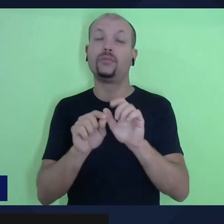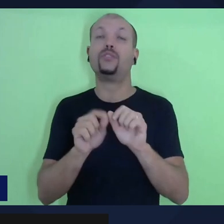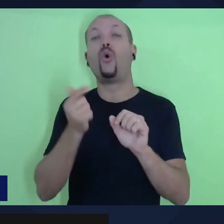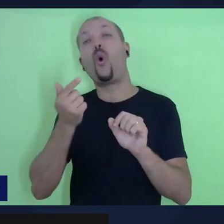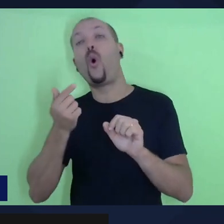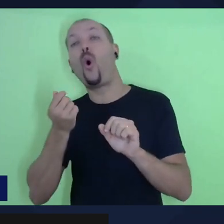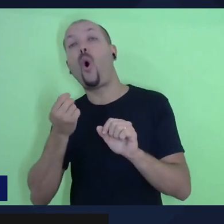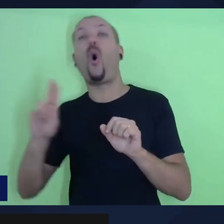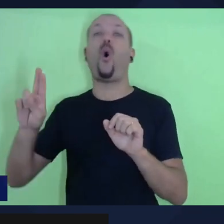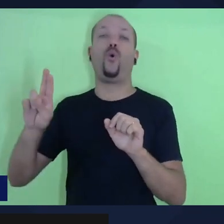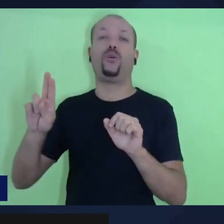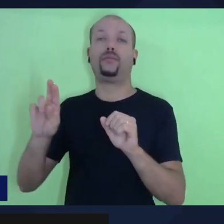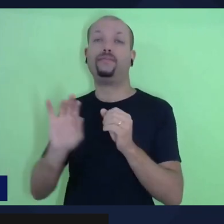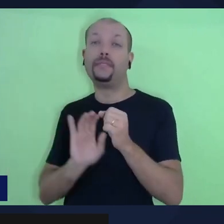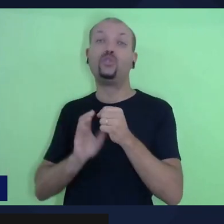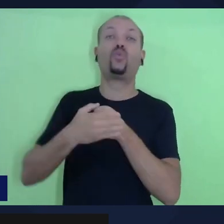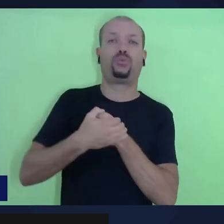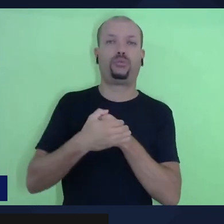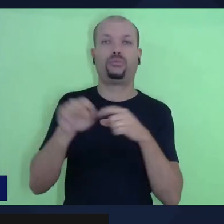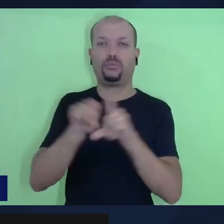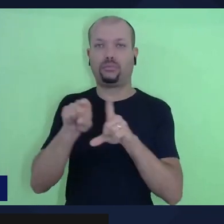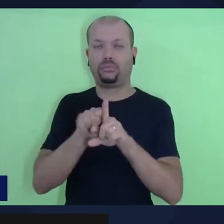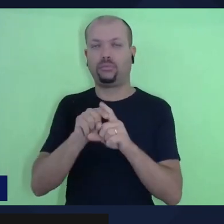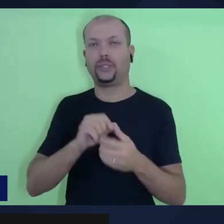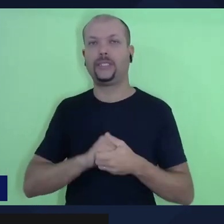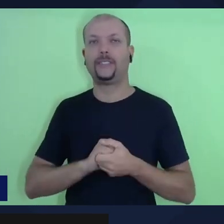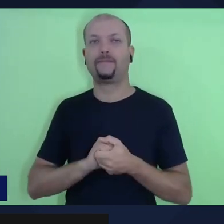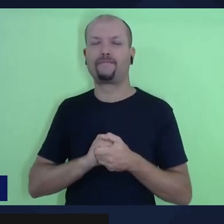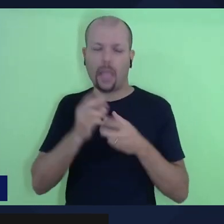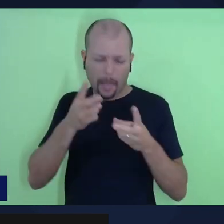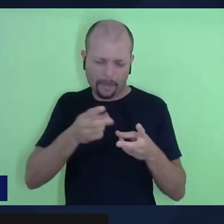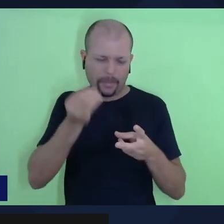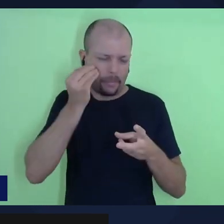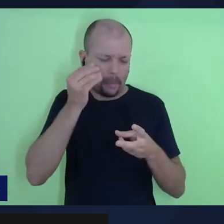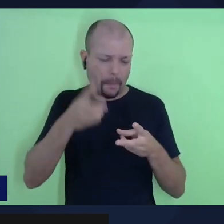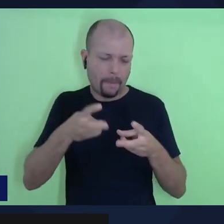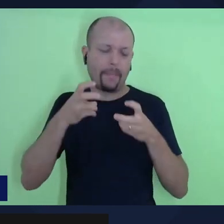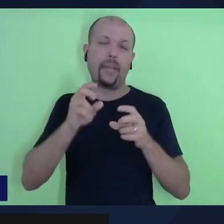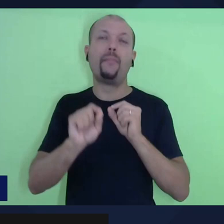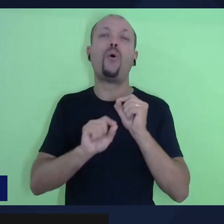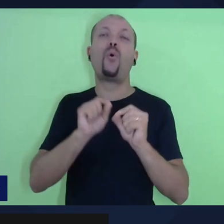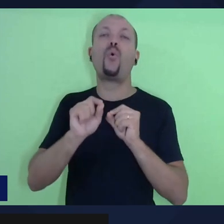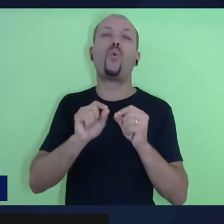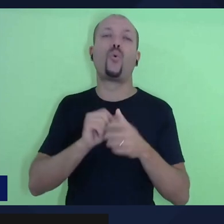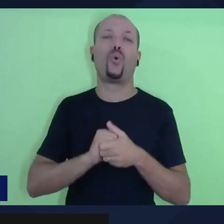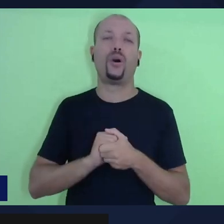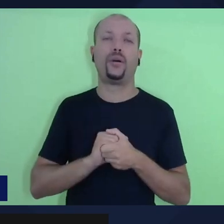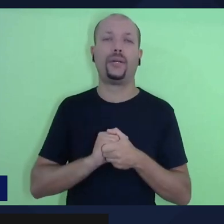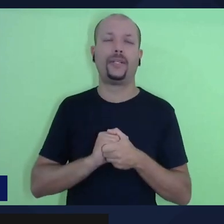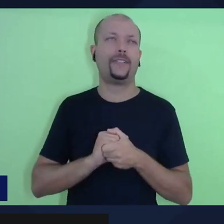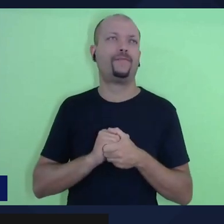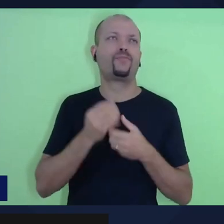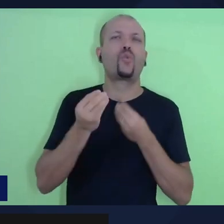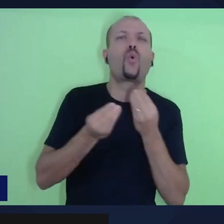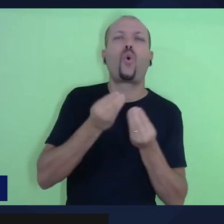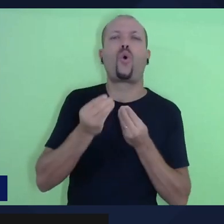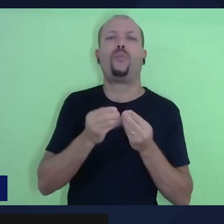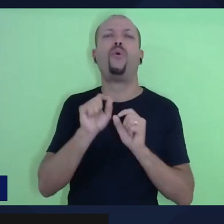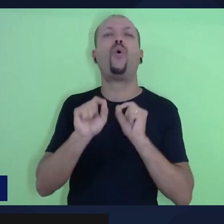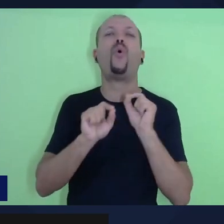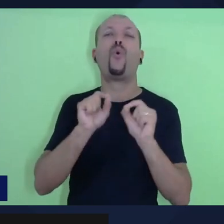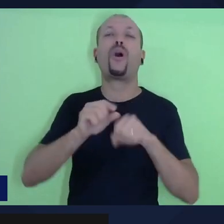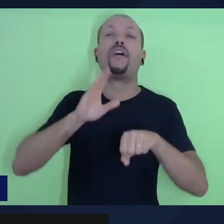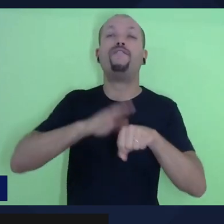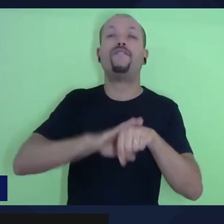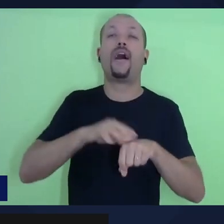explícita, e tentando enxergar quais são os mecanismos, o que que está sendo realizado